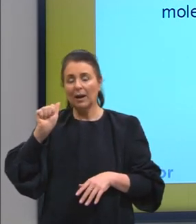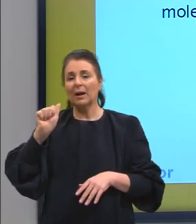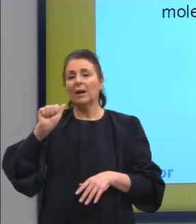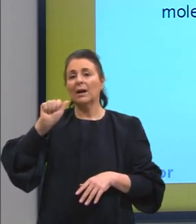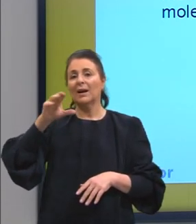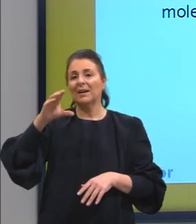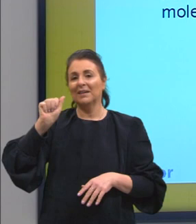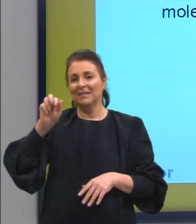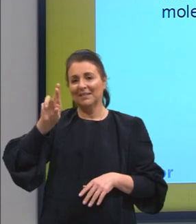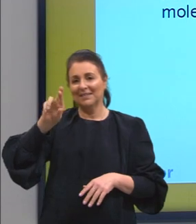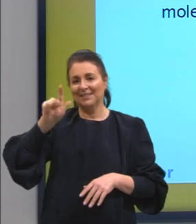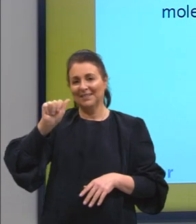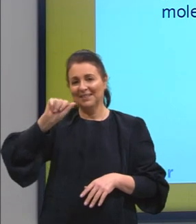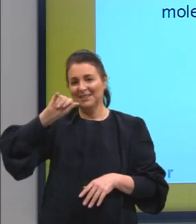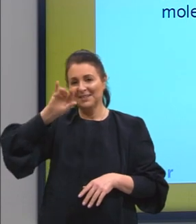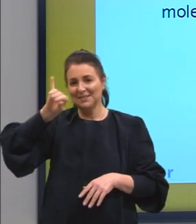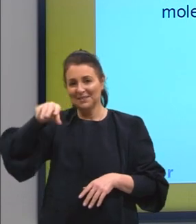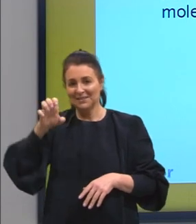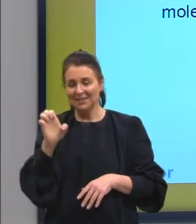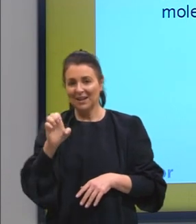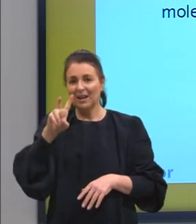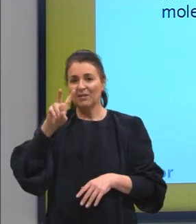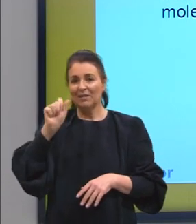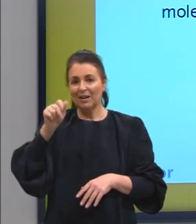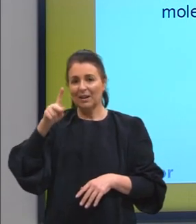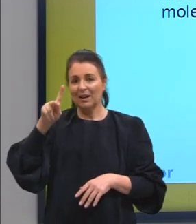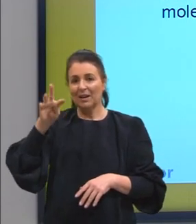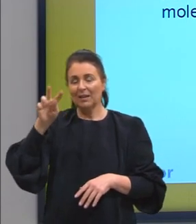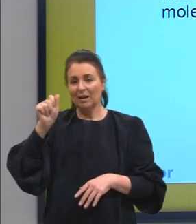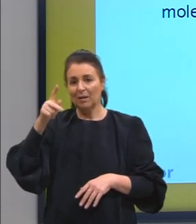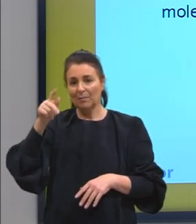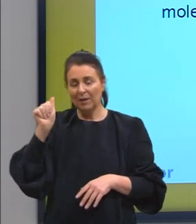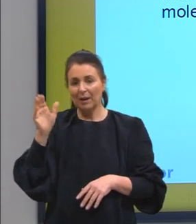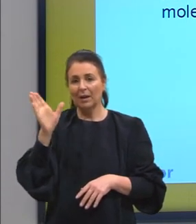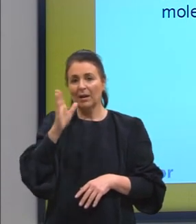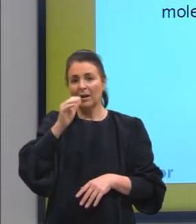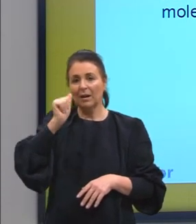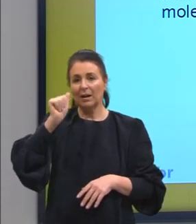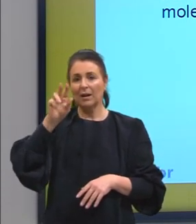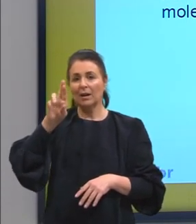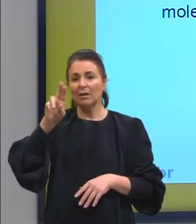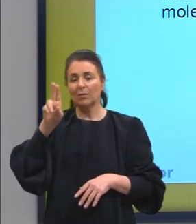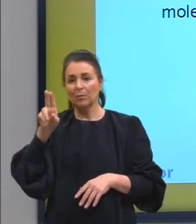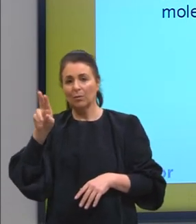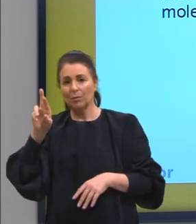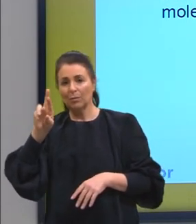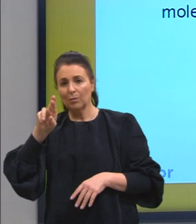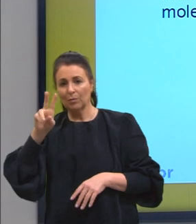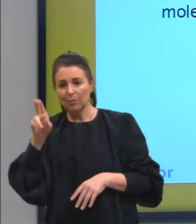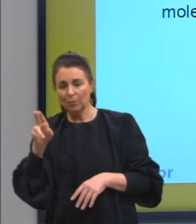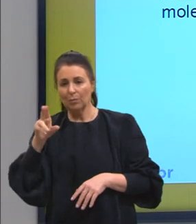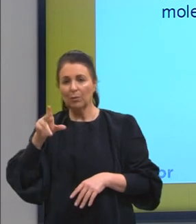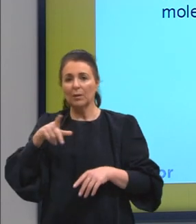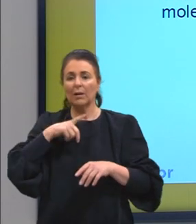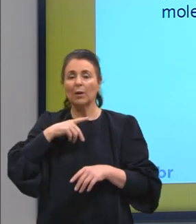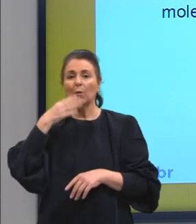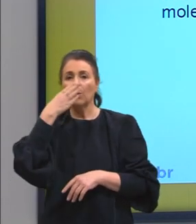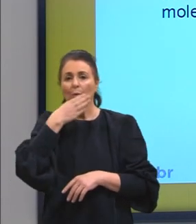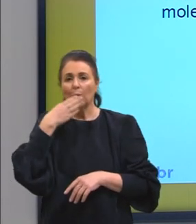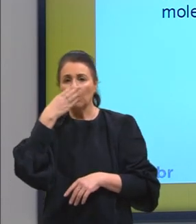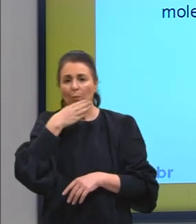desculpa, acarajé, vatapá, caruru, feijão verde, canjica, arroz doce,